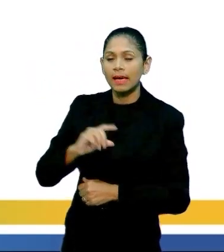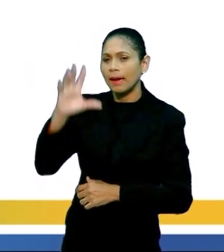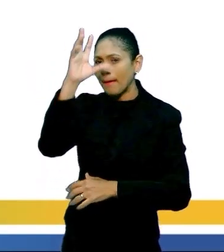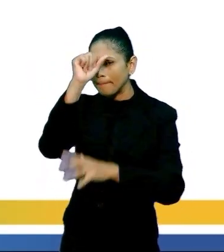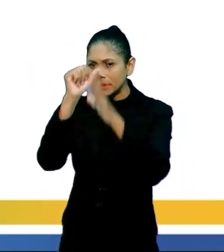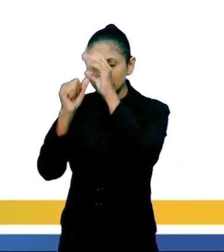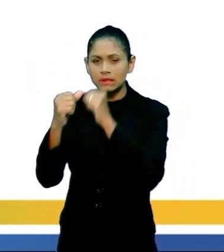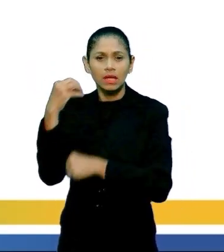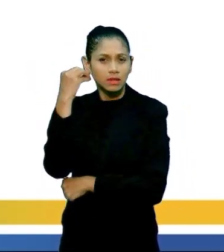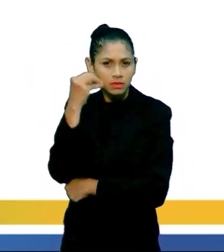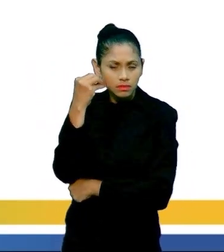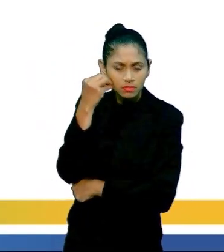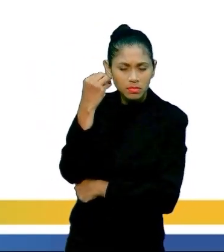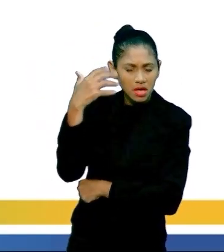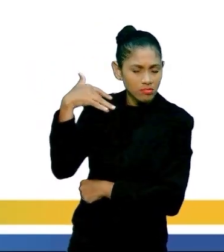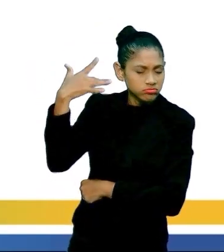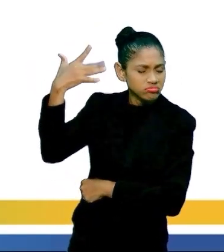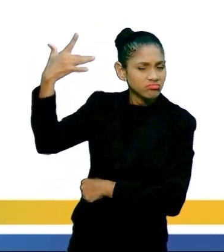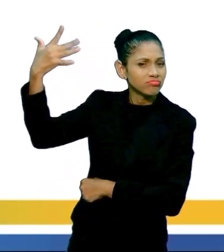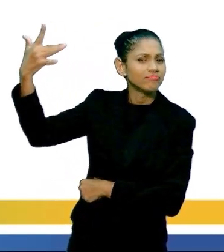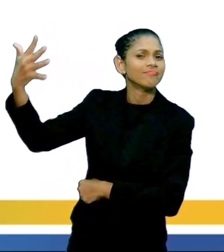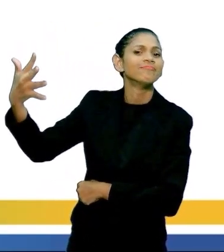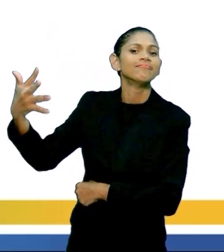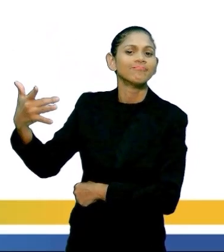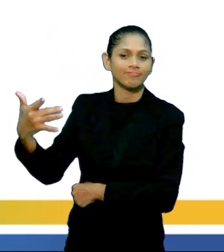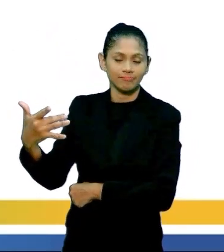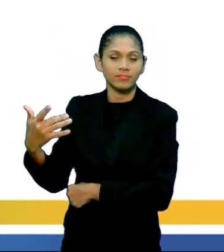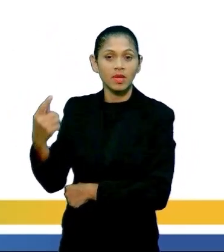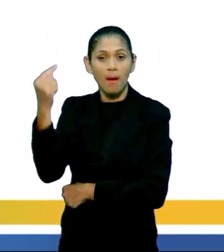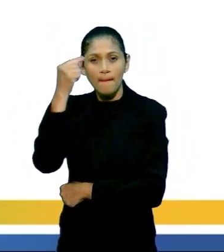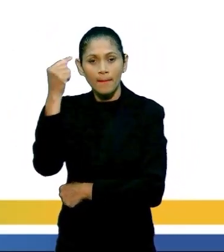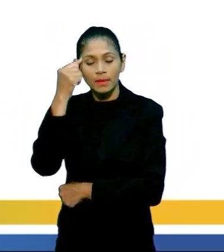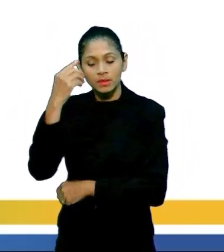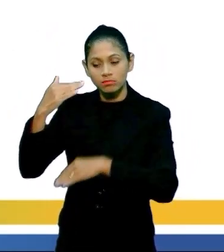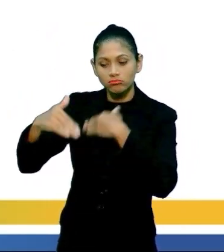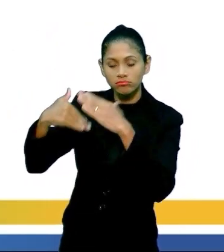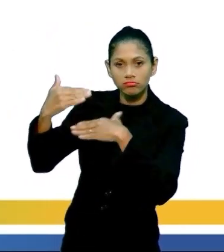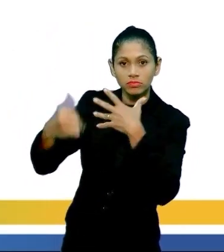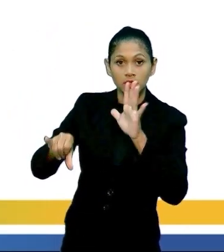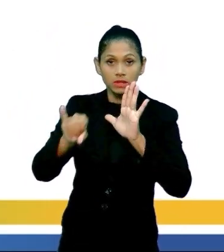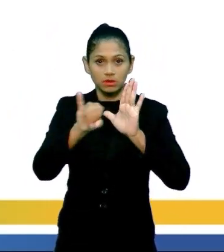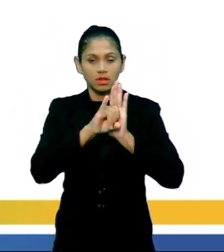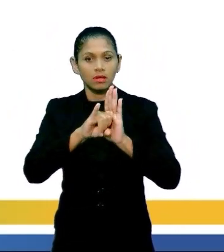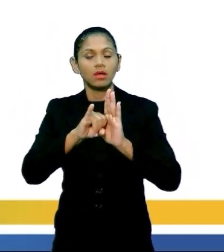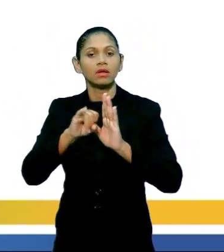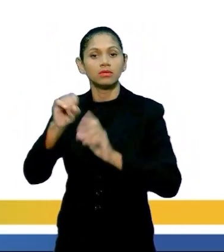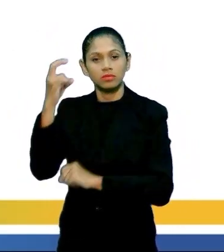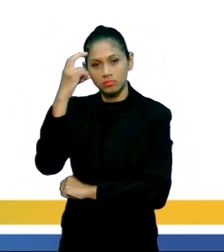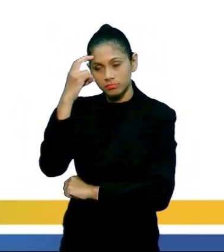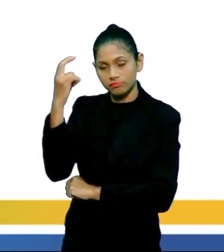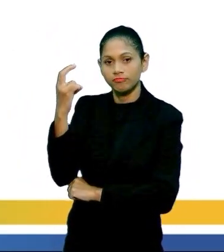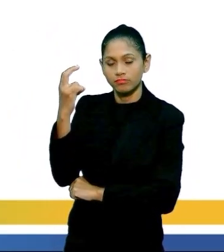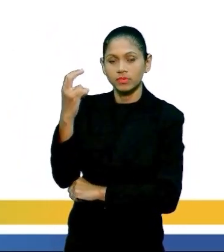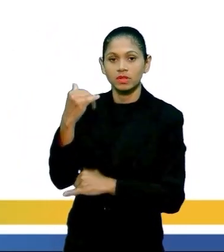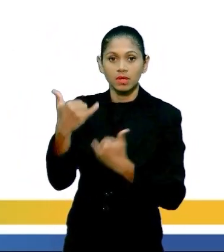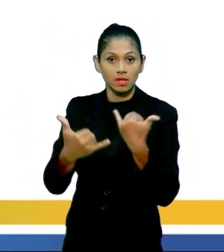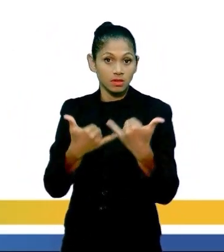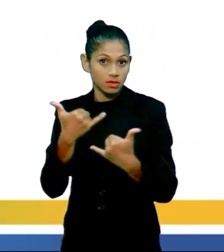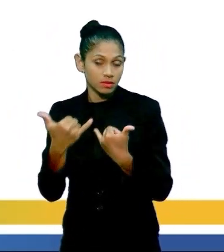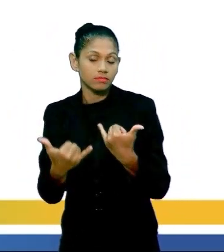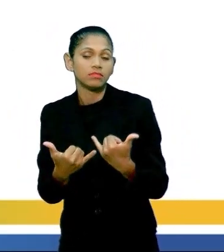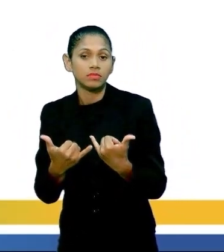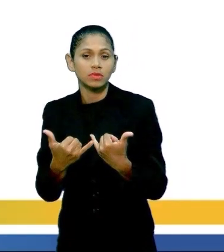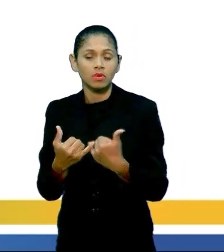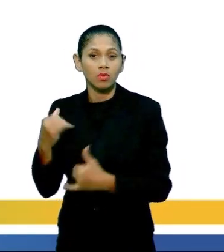que vão além da imaginação. Ademais, pensando na construção da identidade cultural, essas atividades lúdicas são